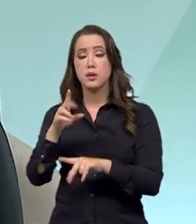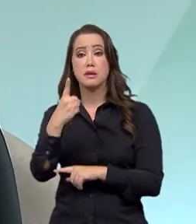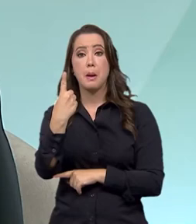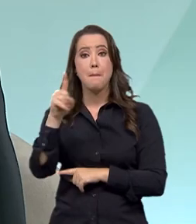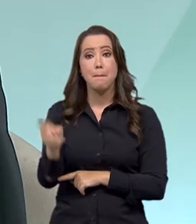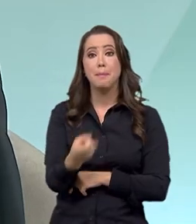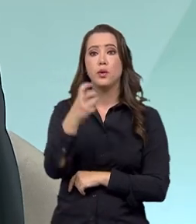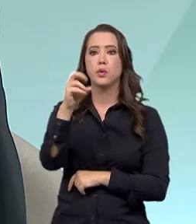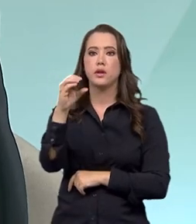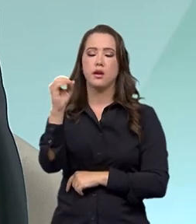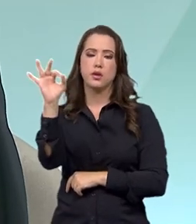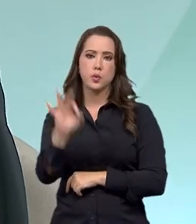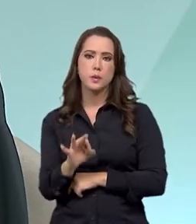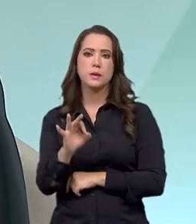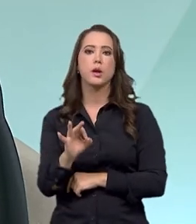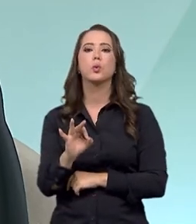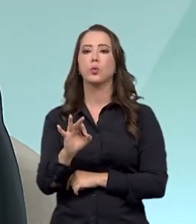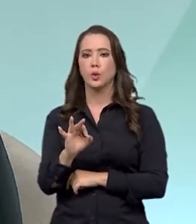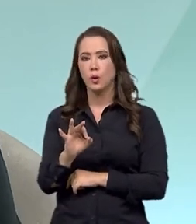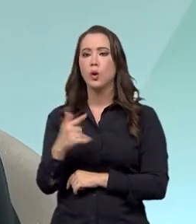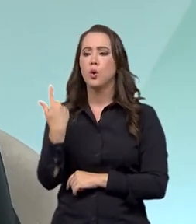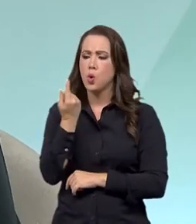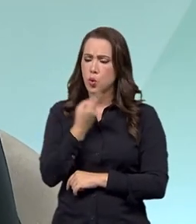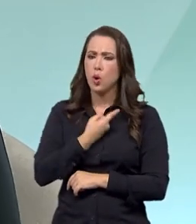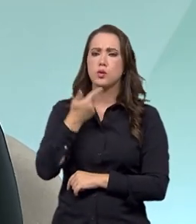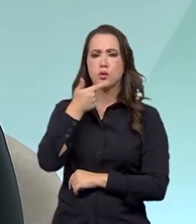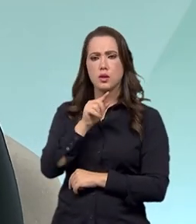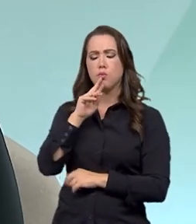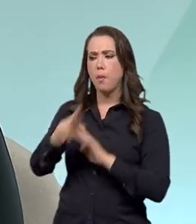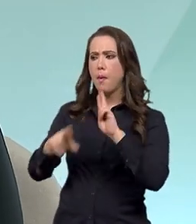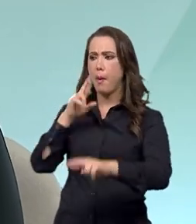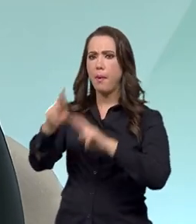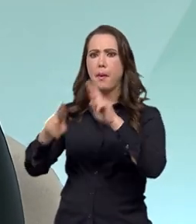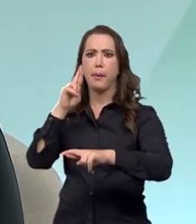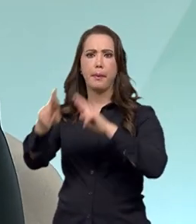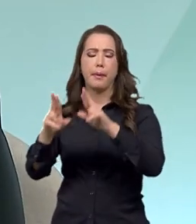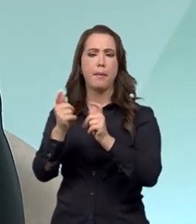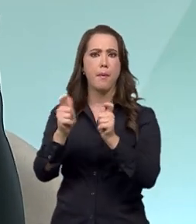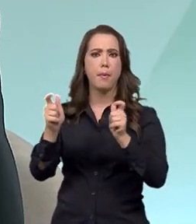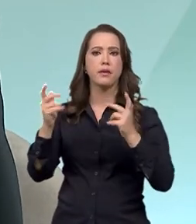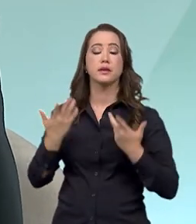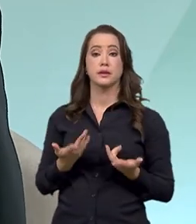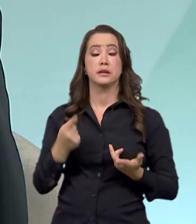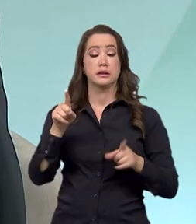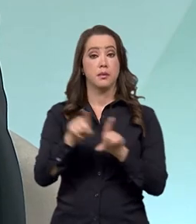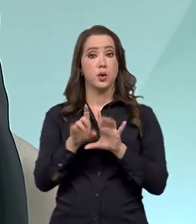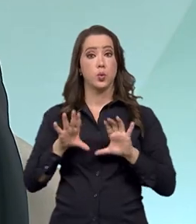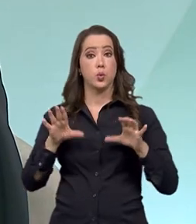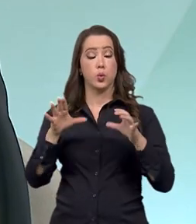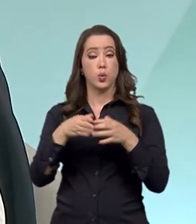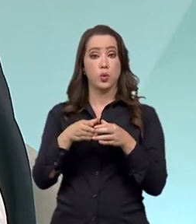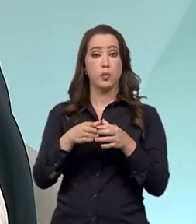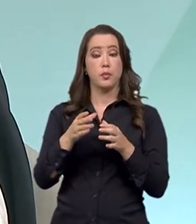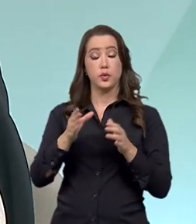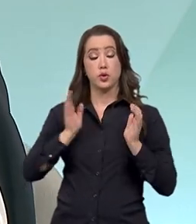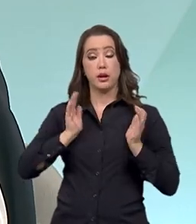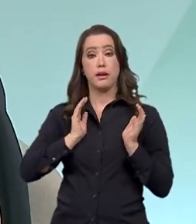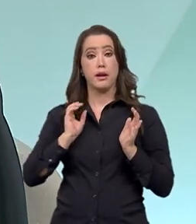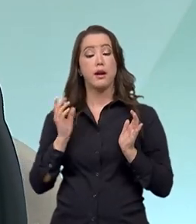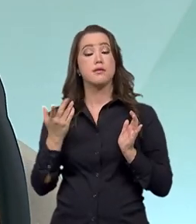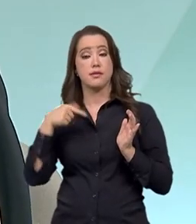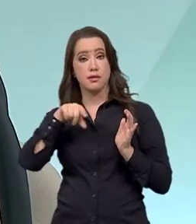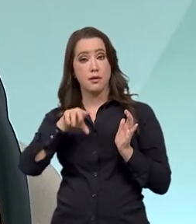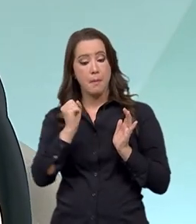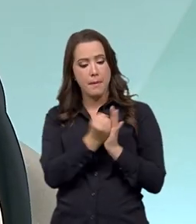muitas respostas aos cidadãos e também no setor de patrimônio material. Quando a gente registra, a gente tem